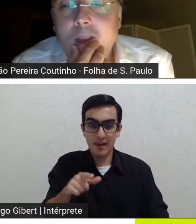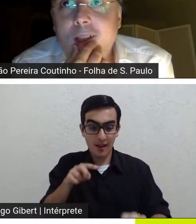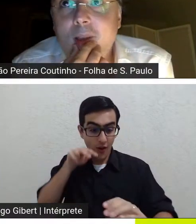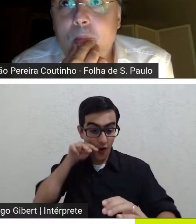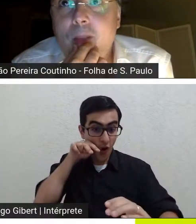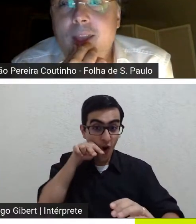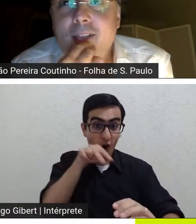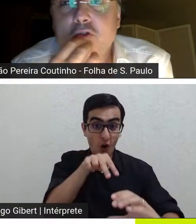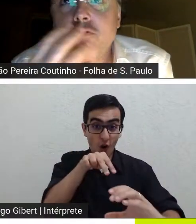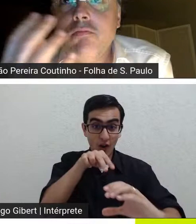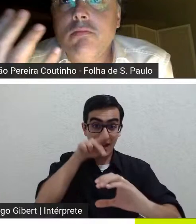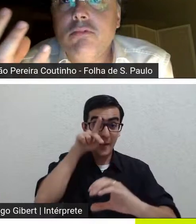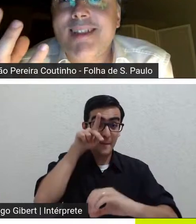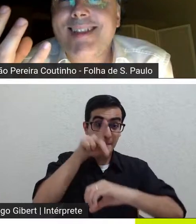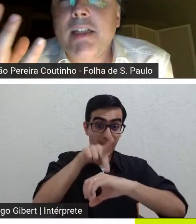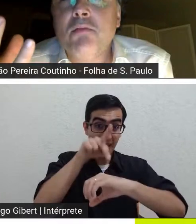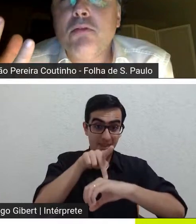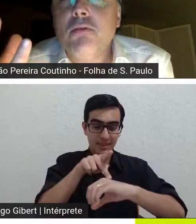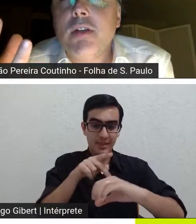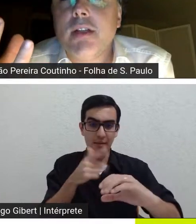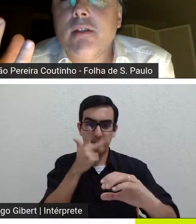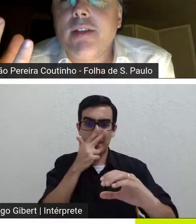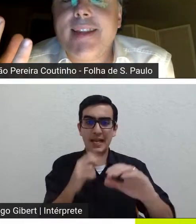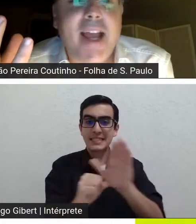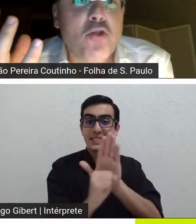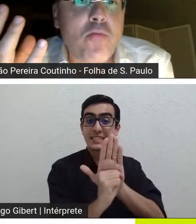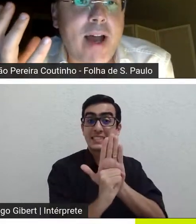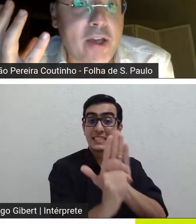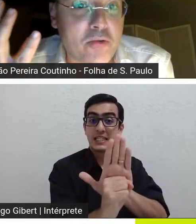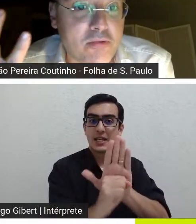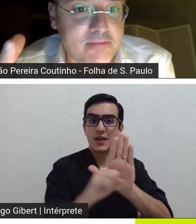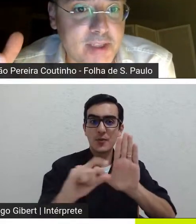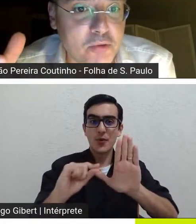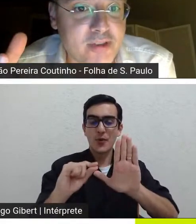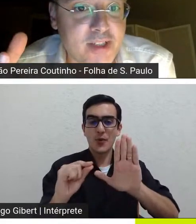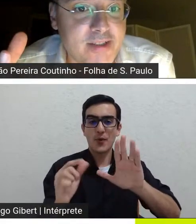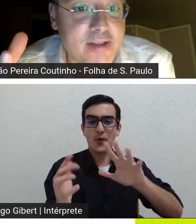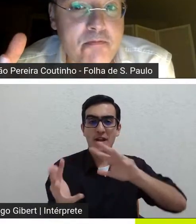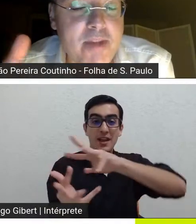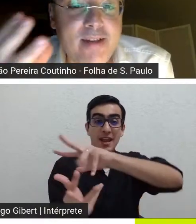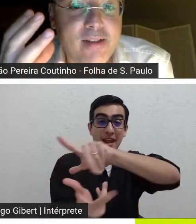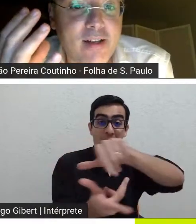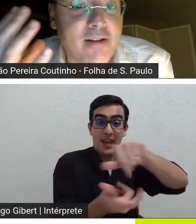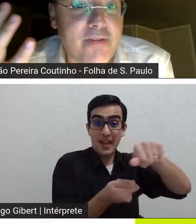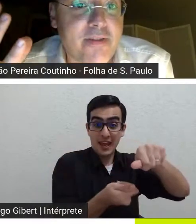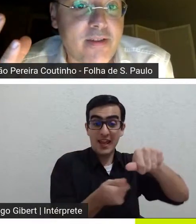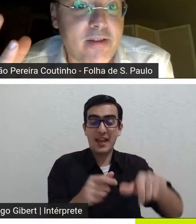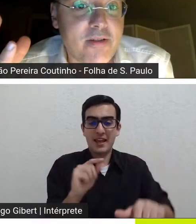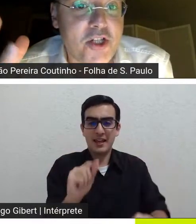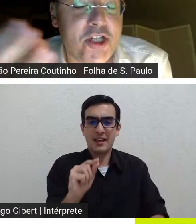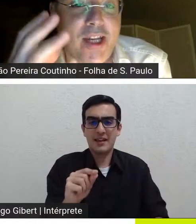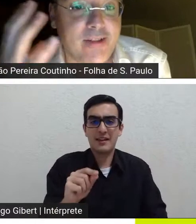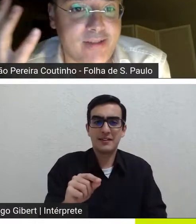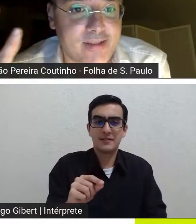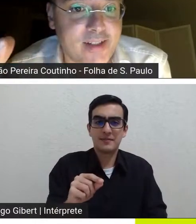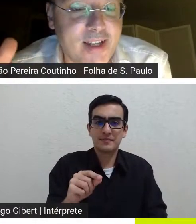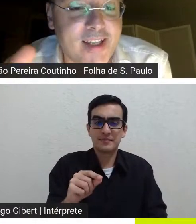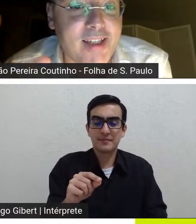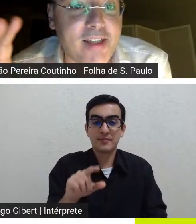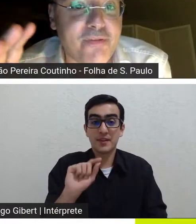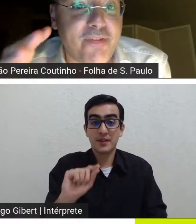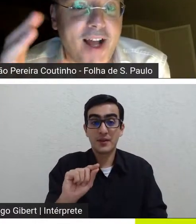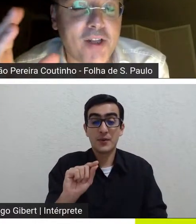é uma parece um símbolo da terra do meio ilusa it's a middle earth shit